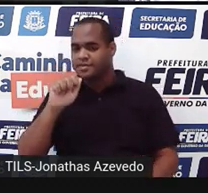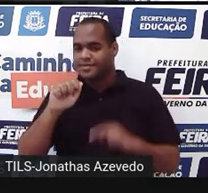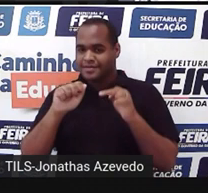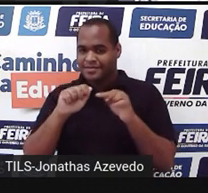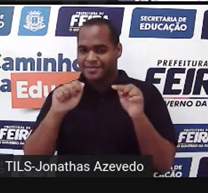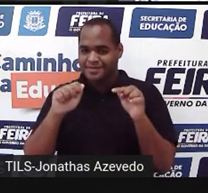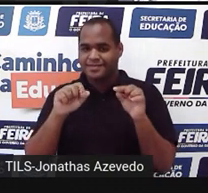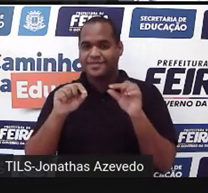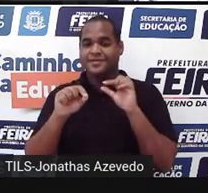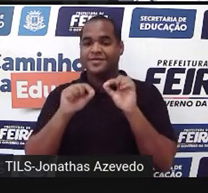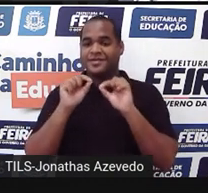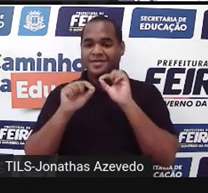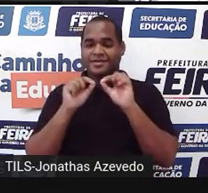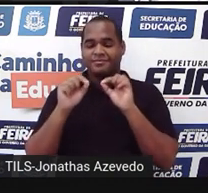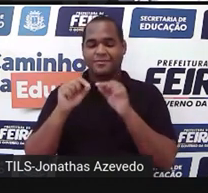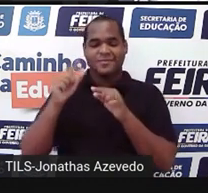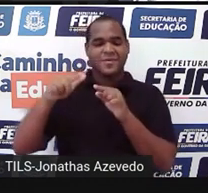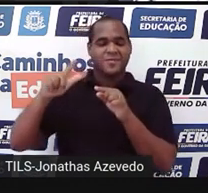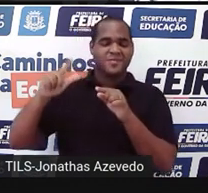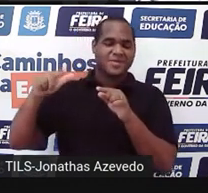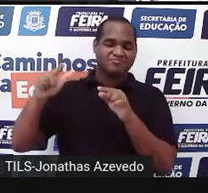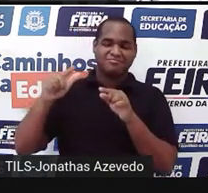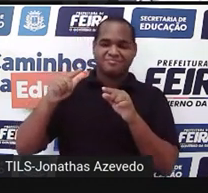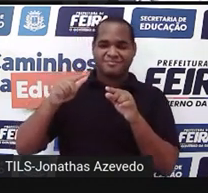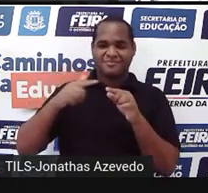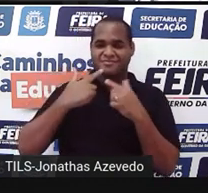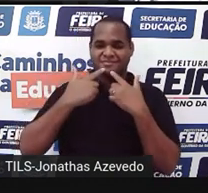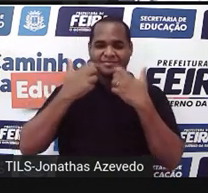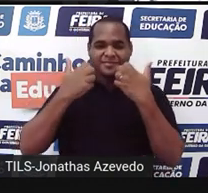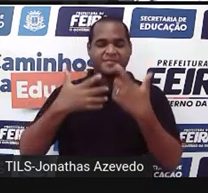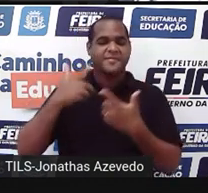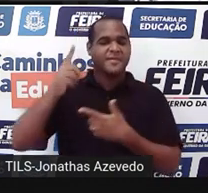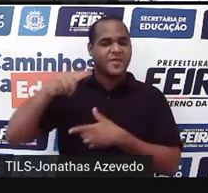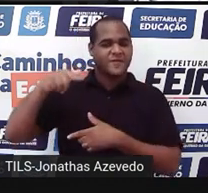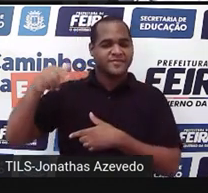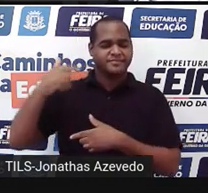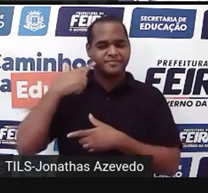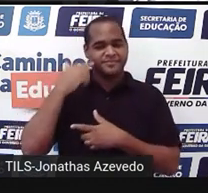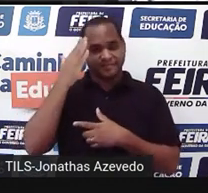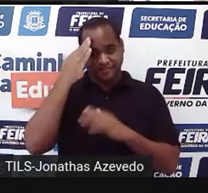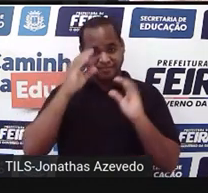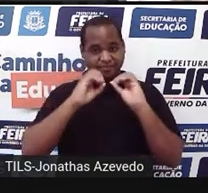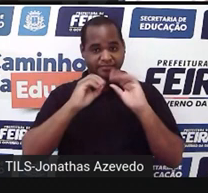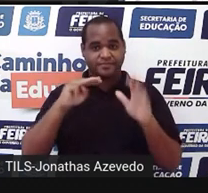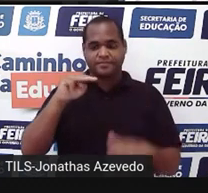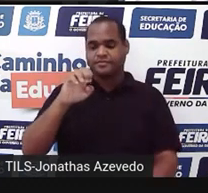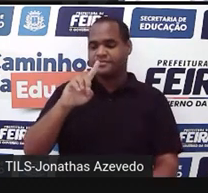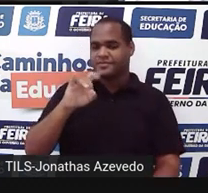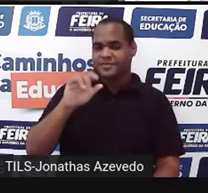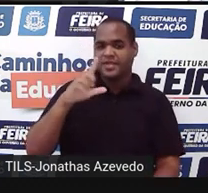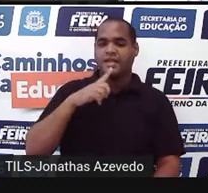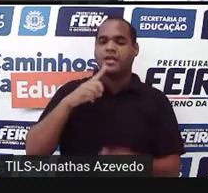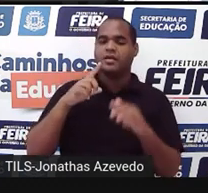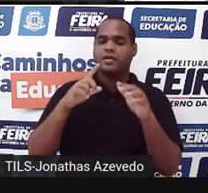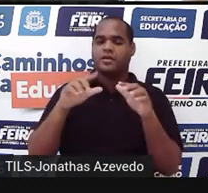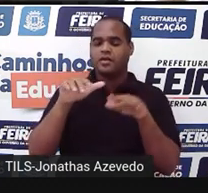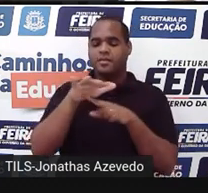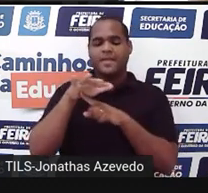mede sendo repetitivo, mas, né, para a gente entender, a medida que mede o espaço